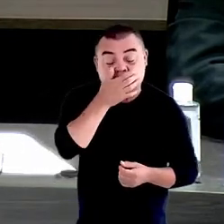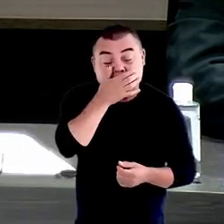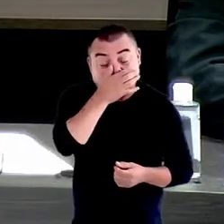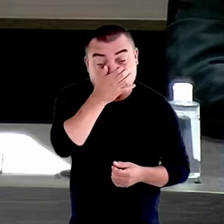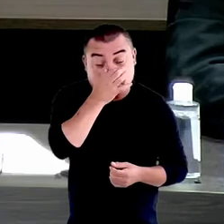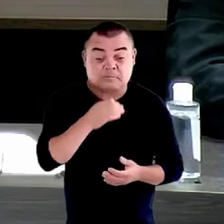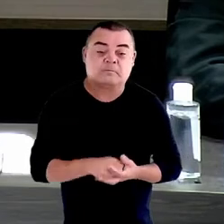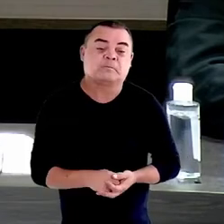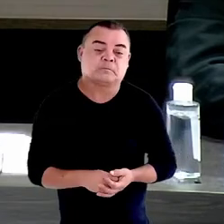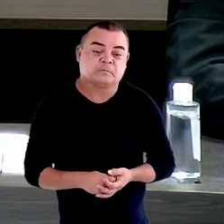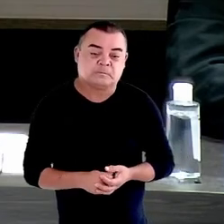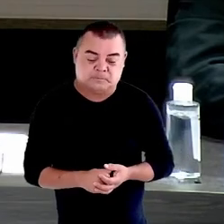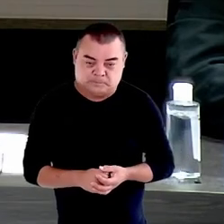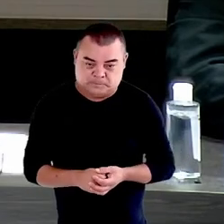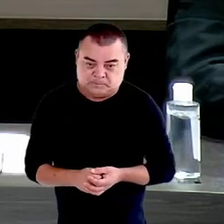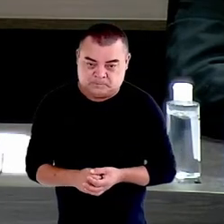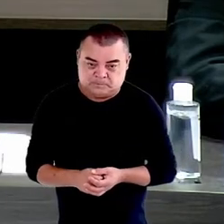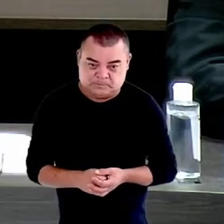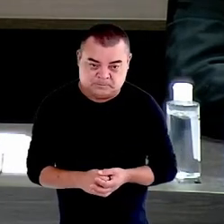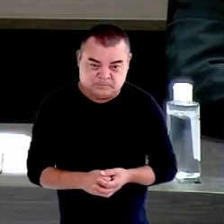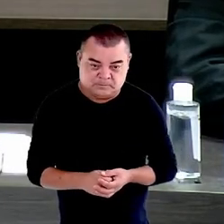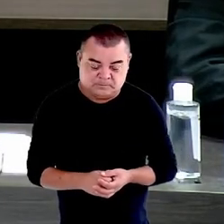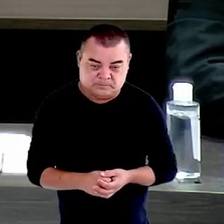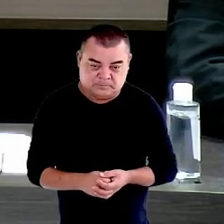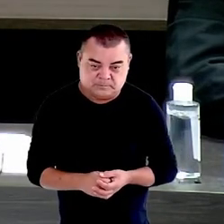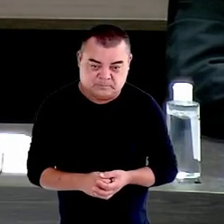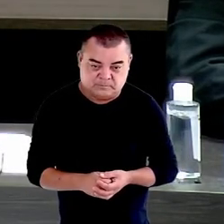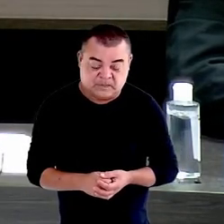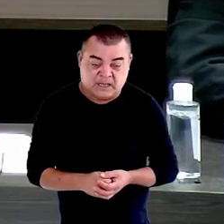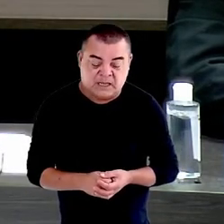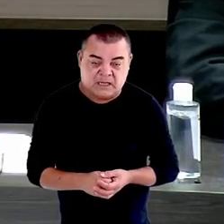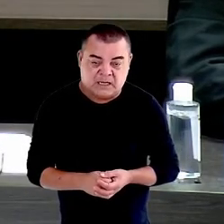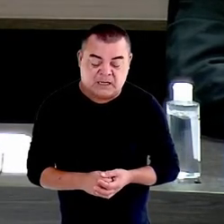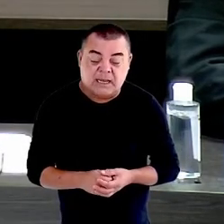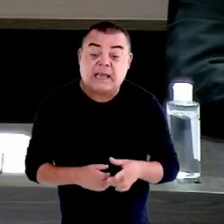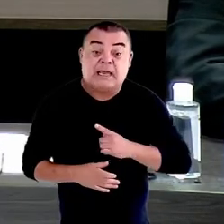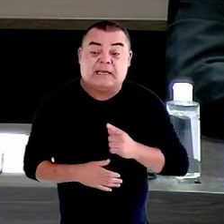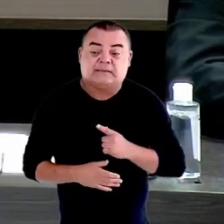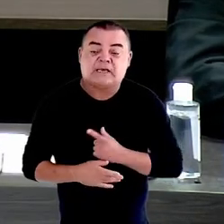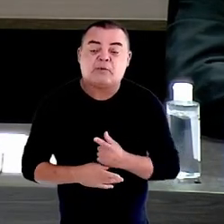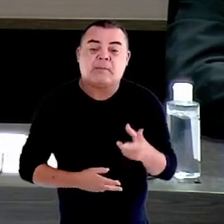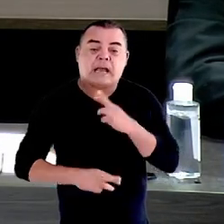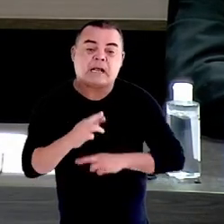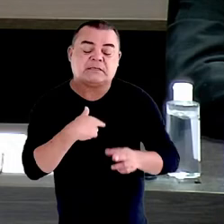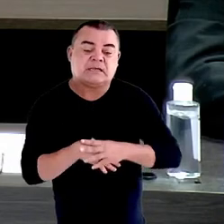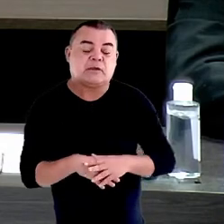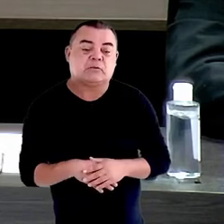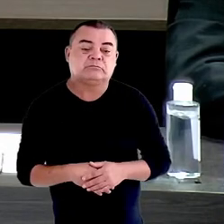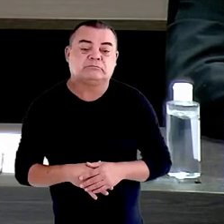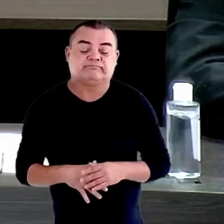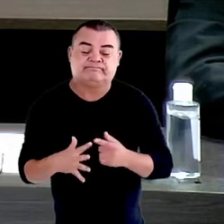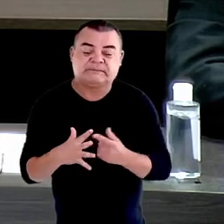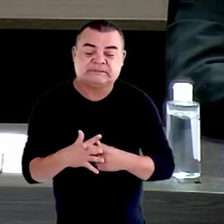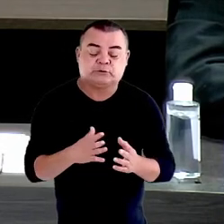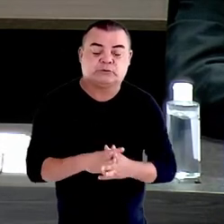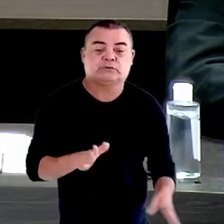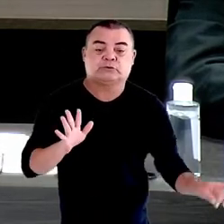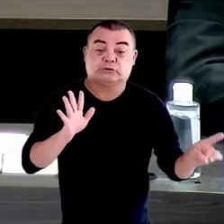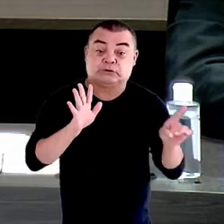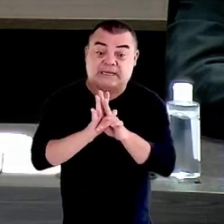agricultura, a FAO. Nomeadamente, existe uma grande correlação entre o direito à